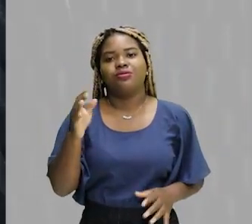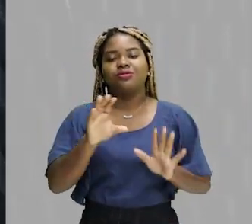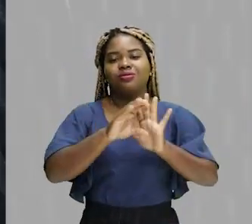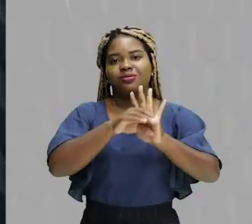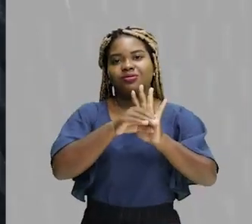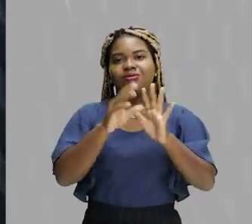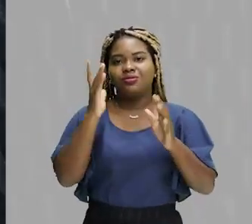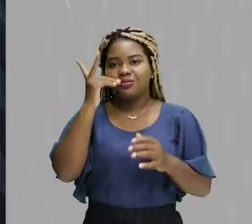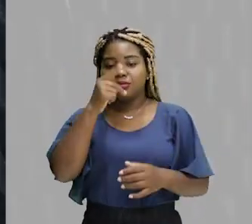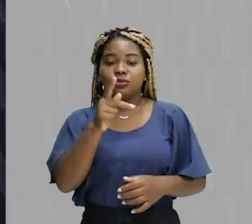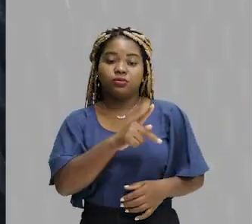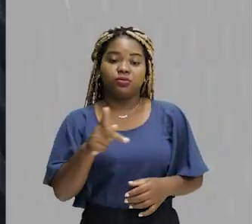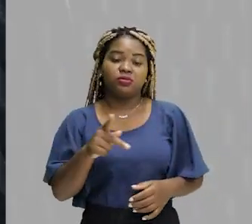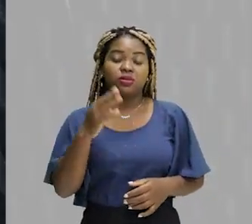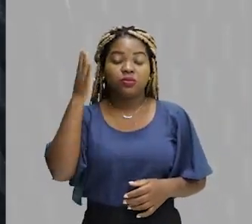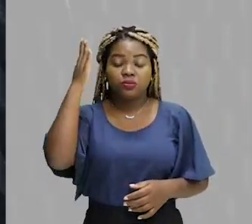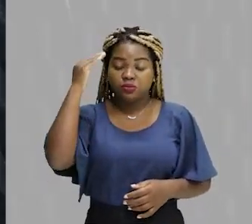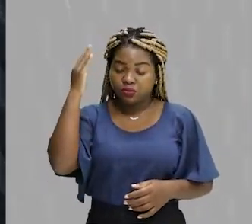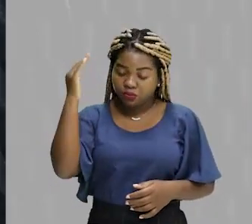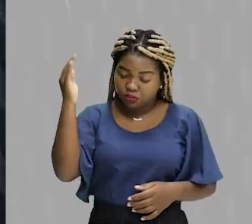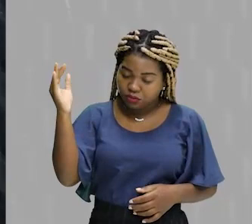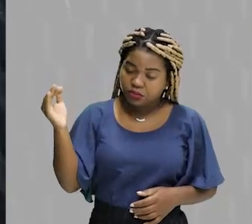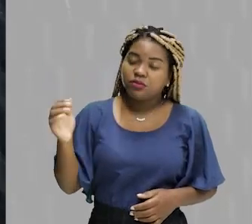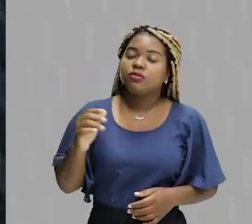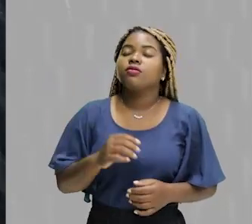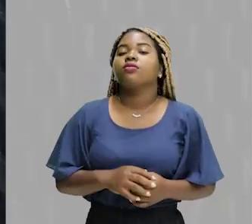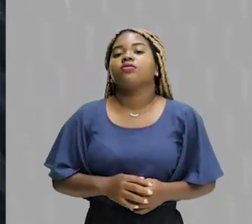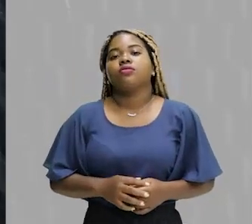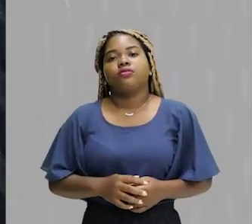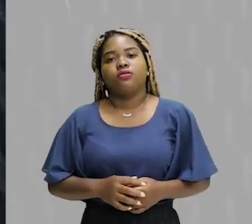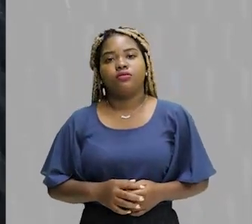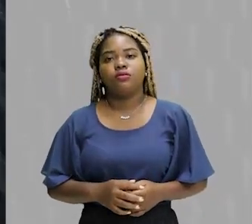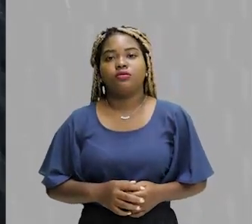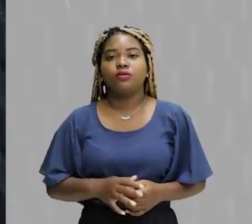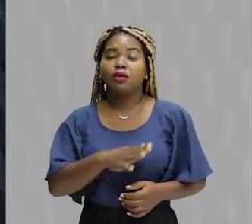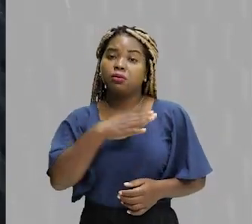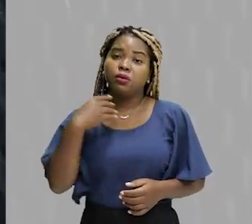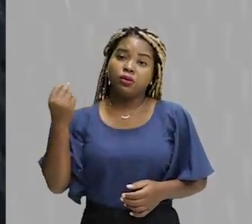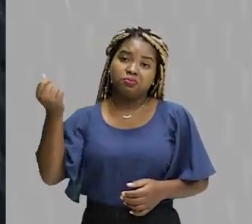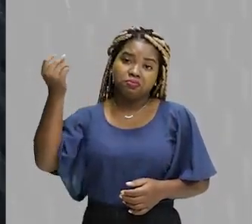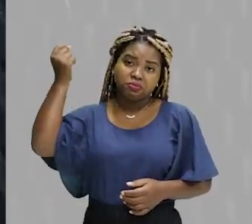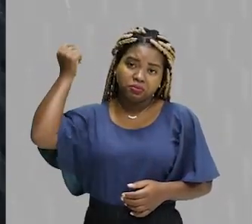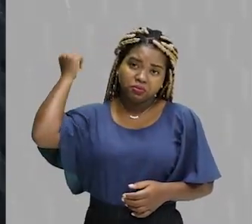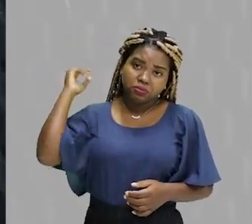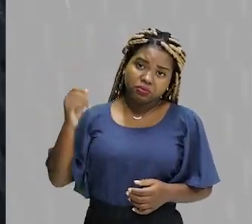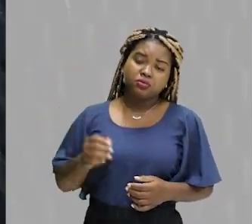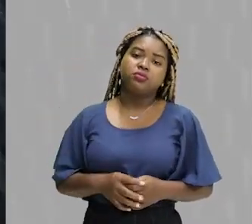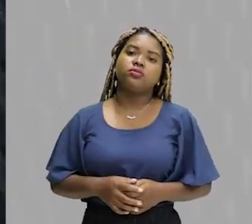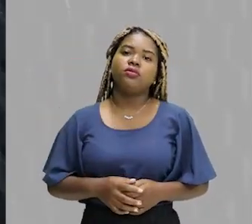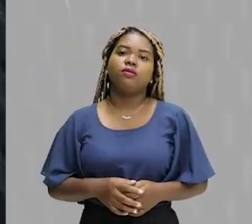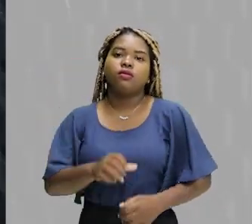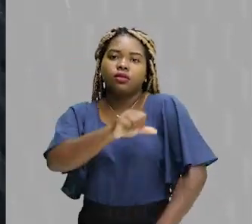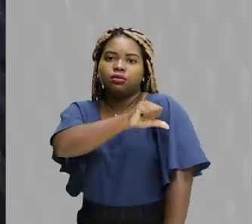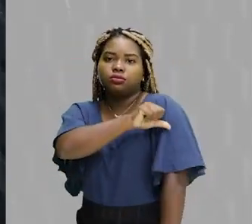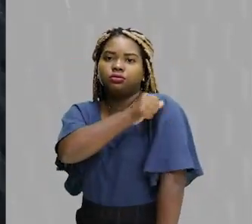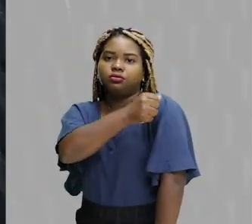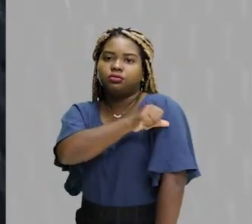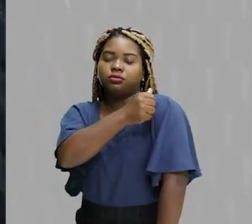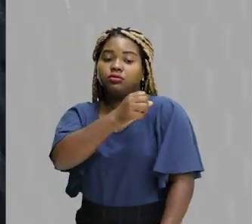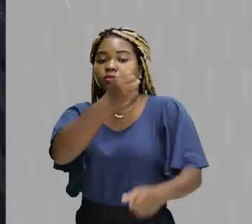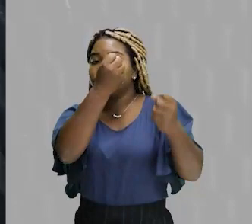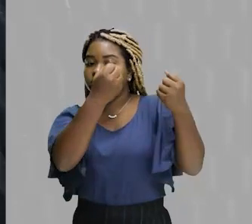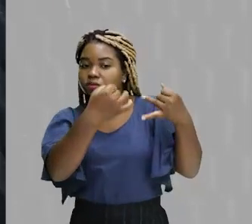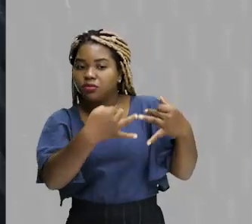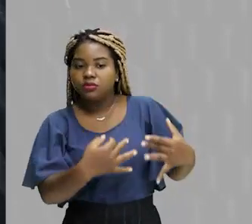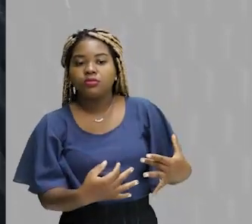Tem um professor muito famoso, que já não está mais entre nós, que ali pelo Rio de Janeiro falava até uma coisa muito